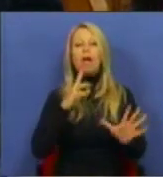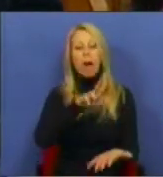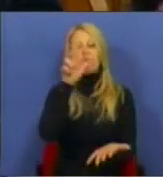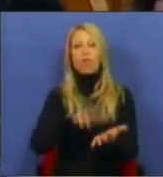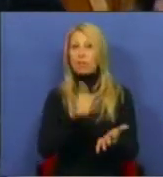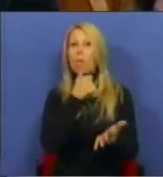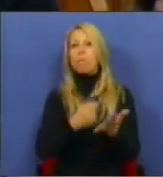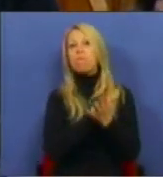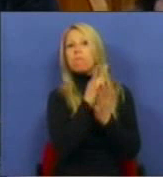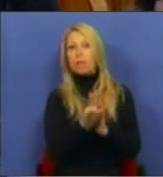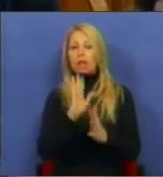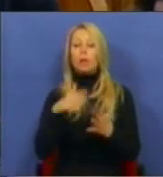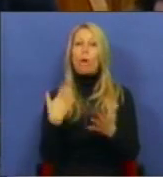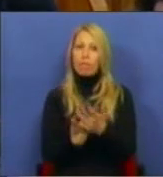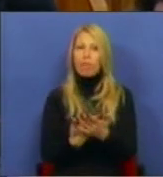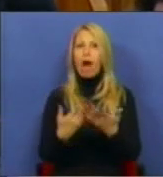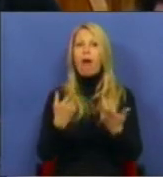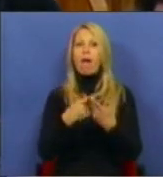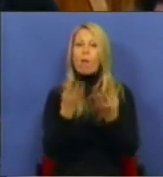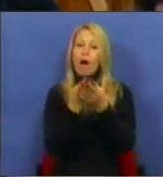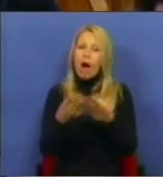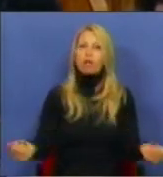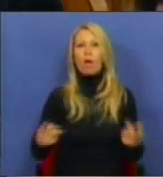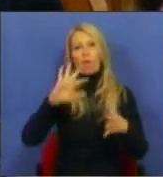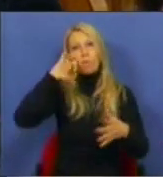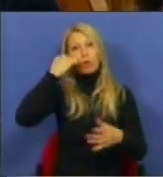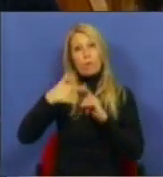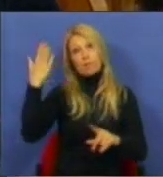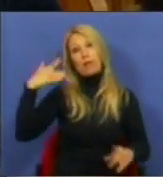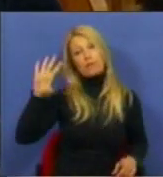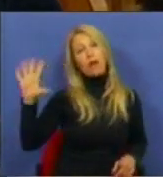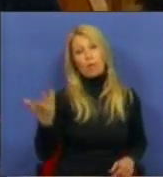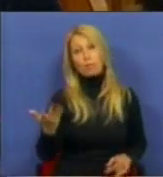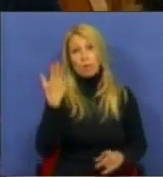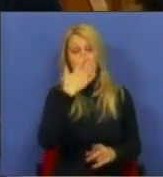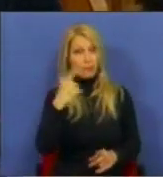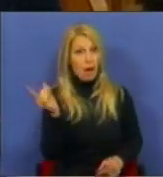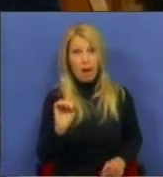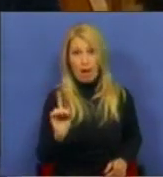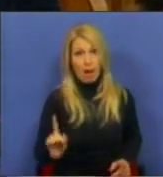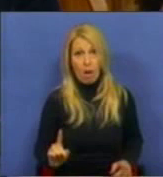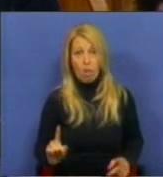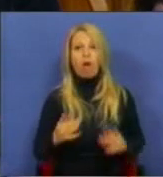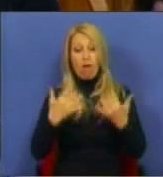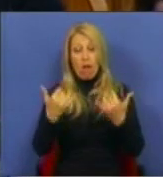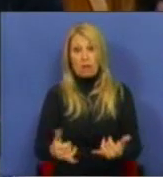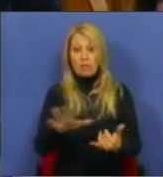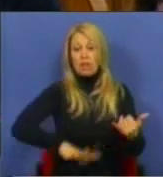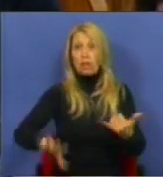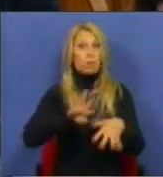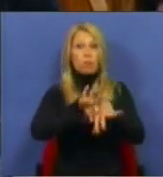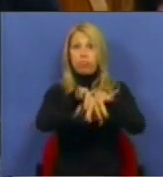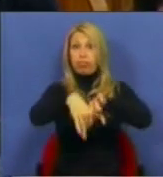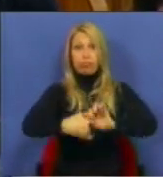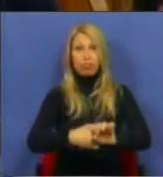possam reparar os elevados prejuízos sofridos. Se tal não acontecer, a seguir à situação catastrófica que